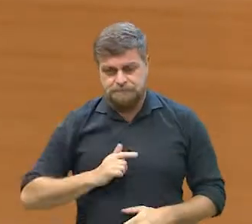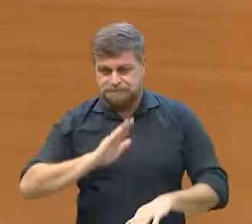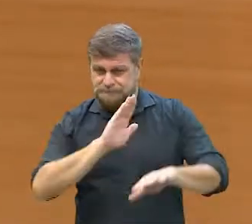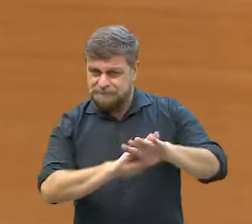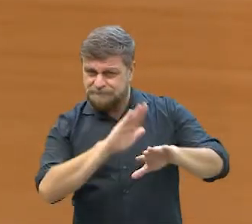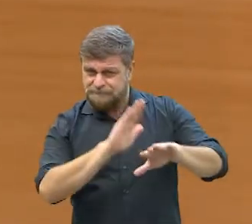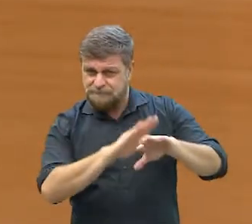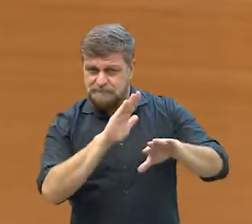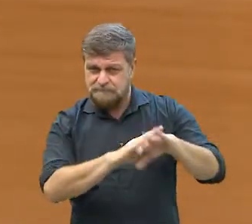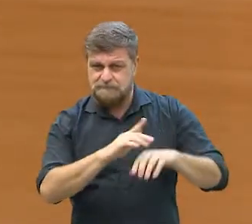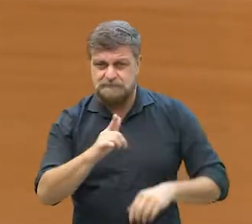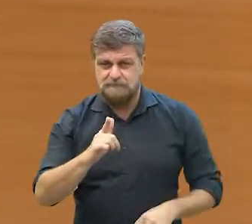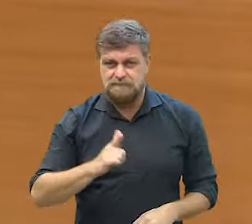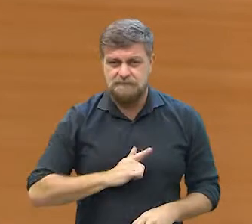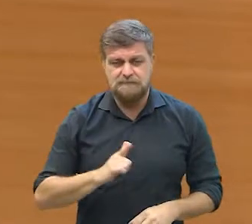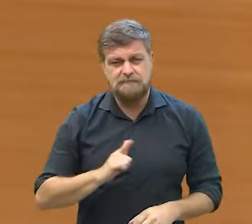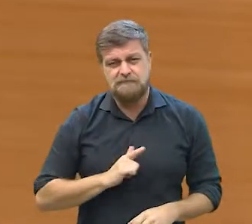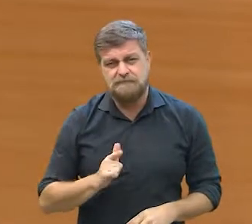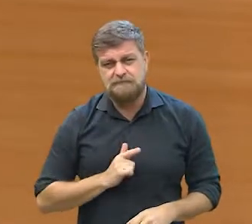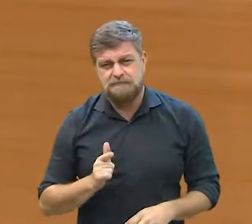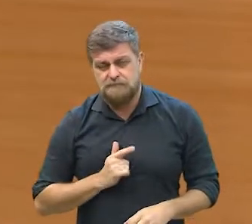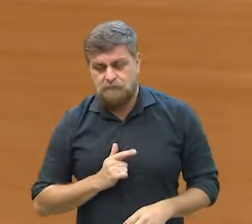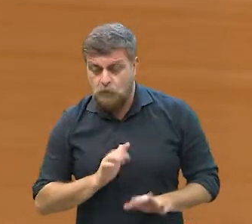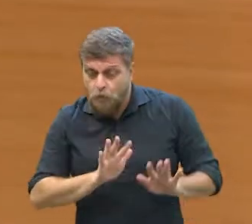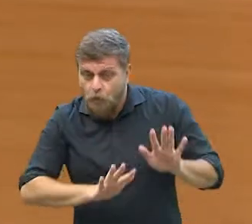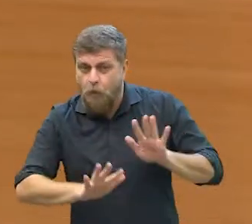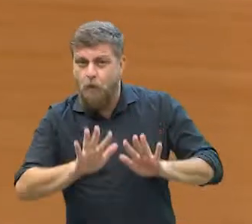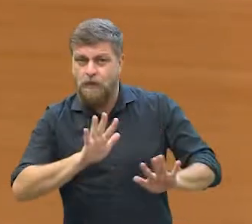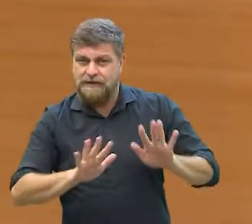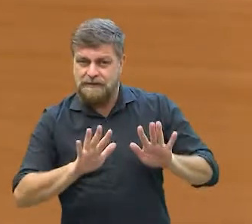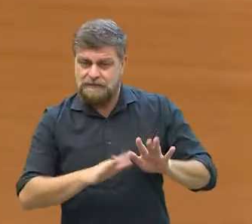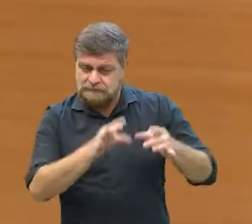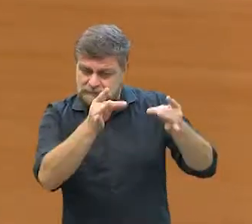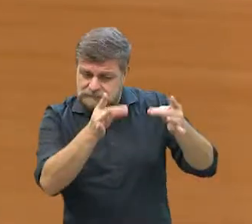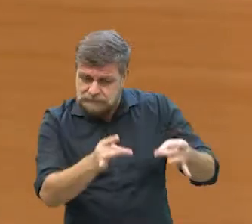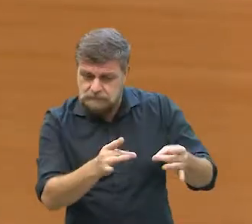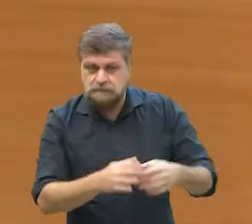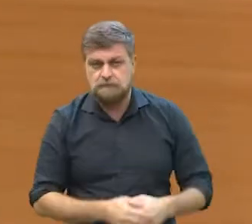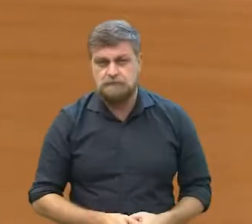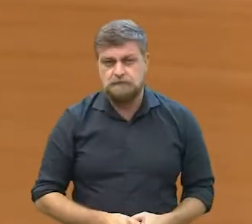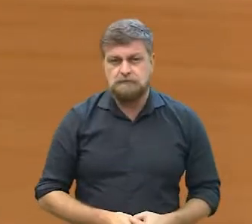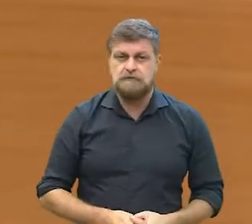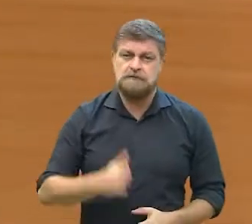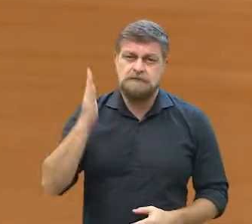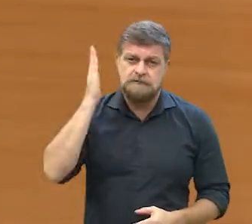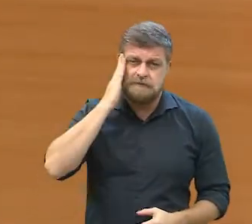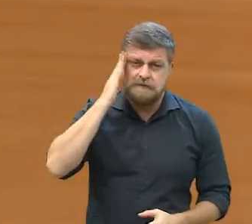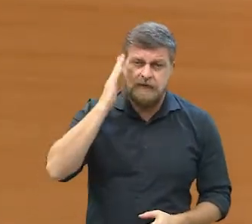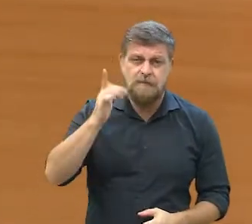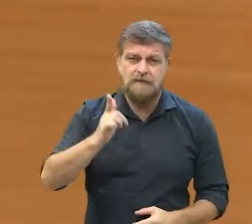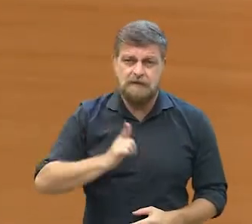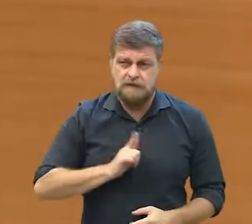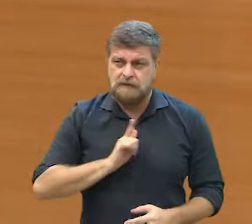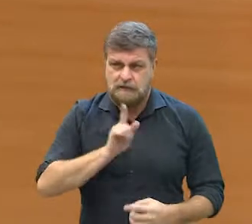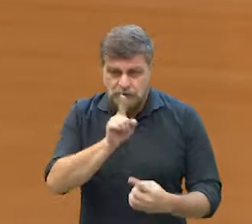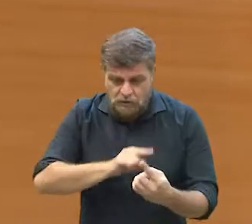feita, digamos assim, com muito cuidado. É claro que, assim, existem, do ponto de vista